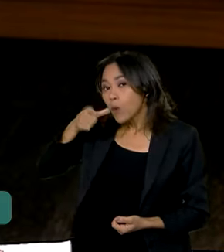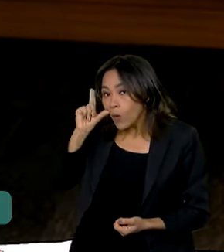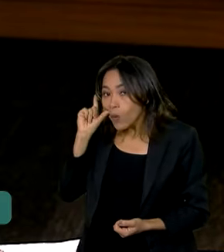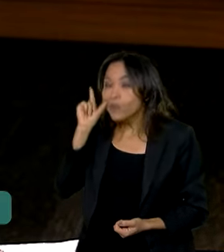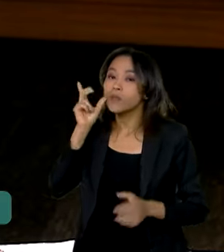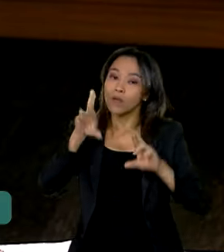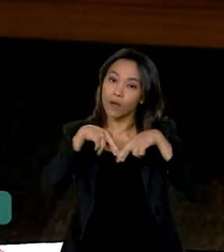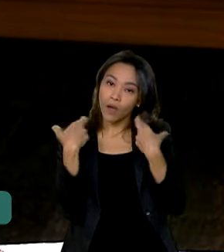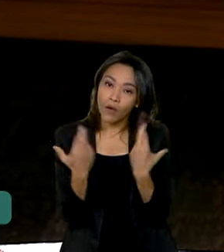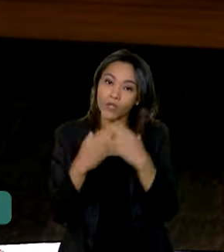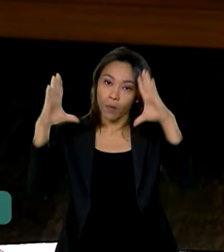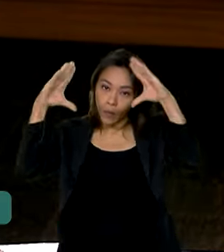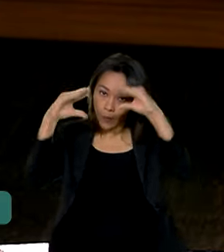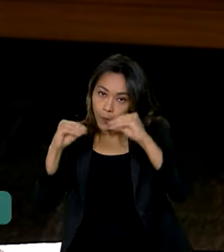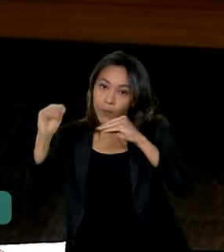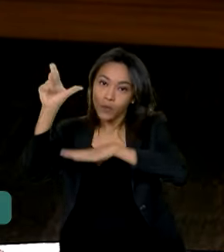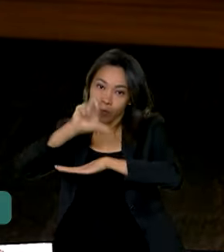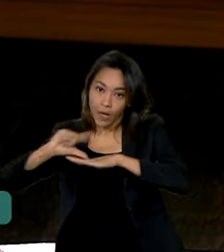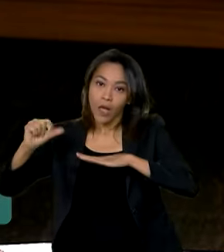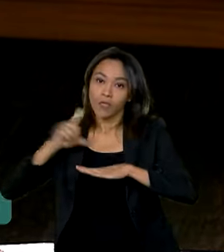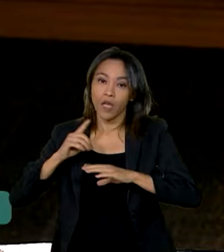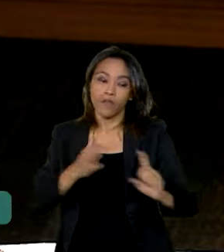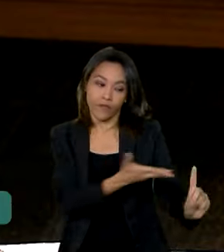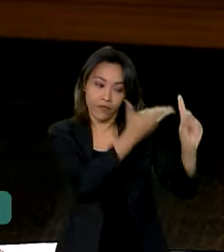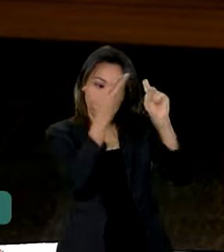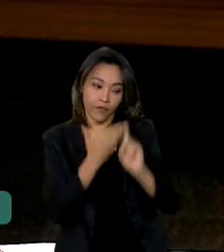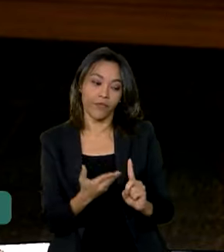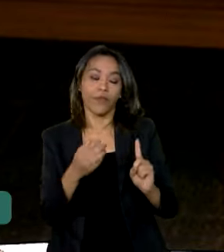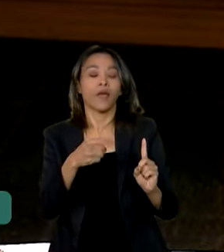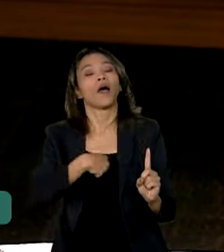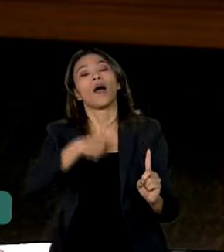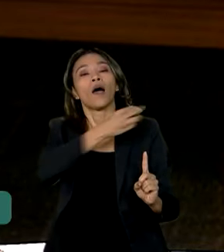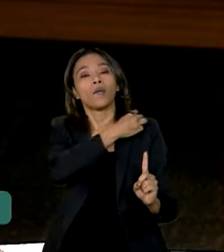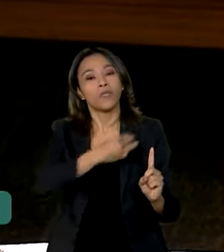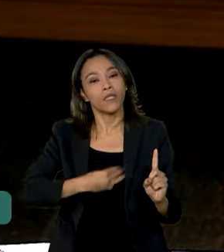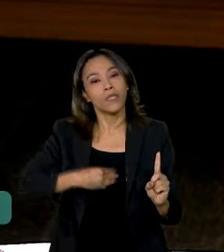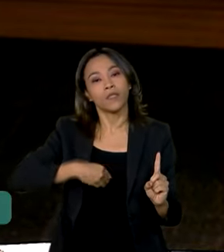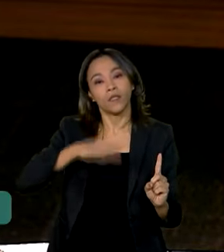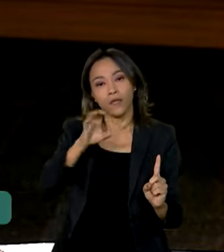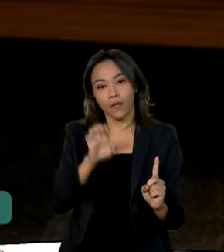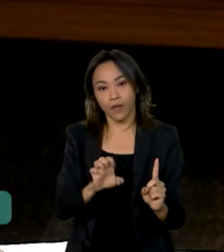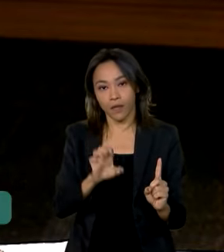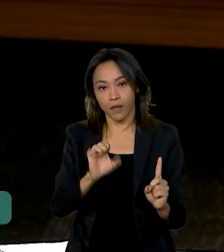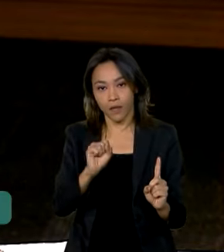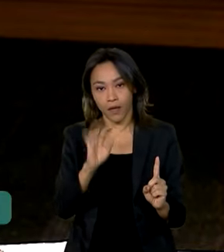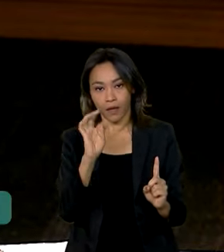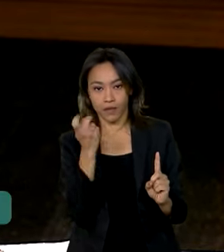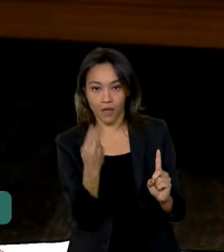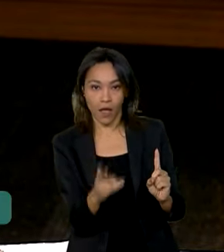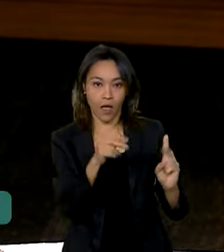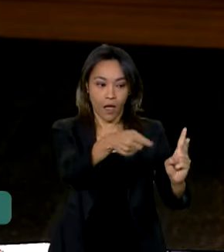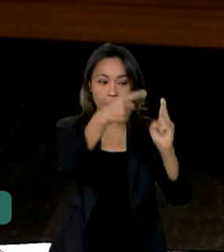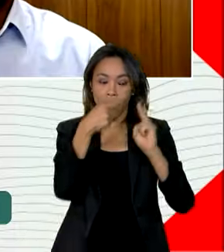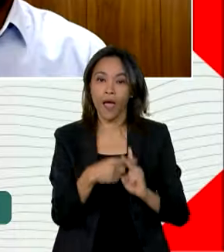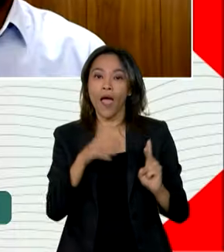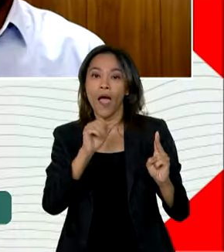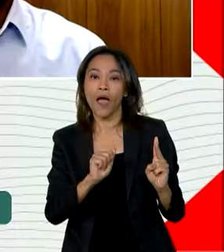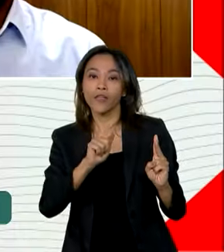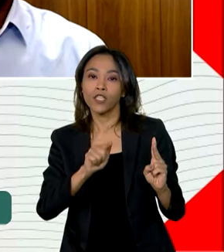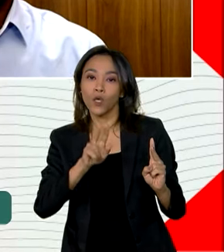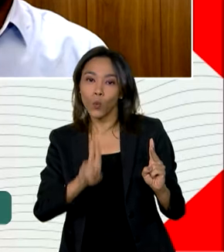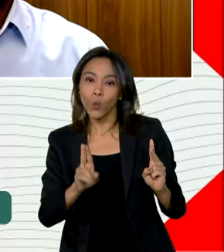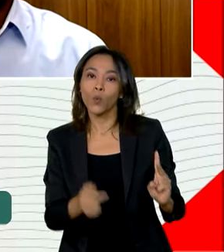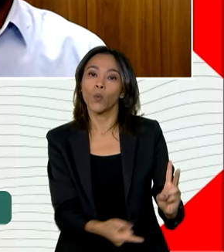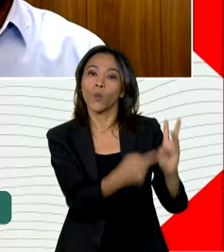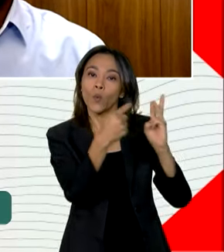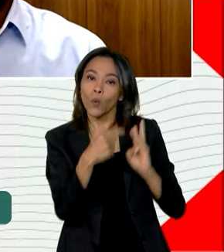à noite no Palácio. Eu participei com a ministra Ester, com a Casa Civil, com outros órgãos de governo, com a AGU, especificamente